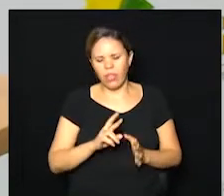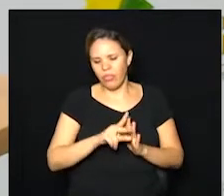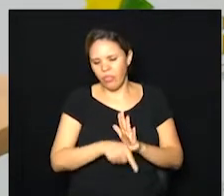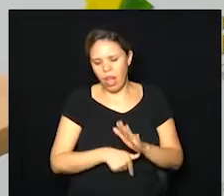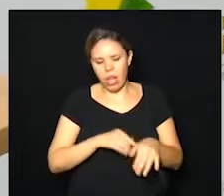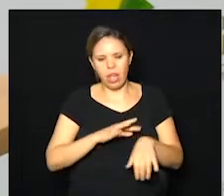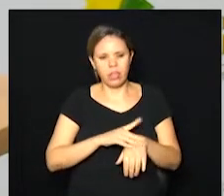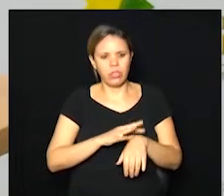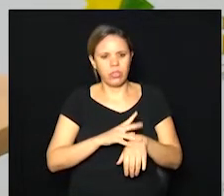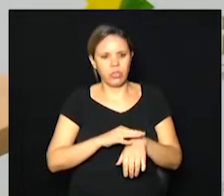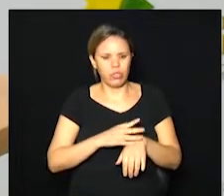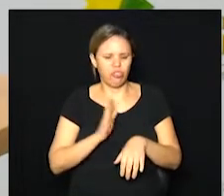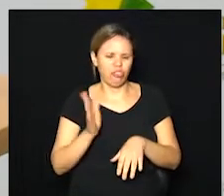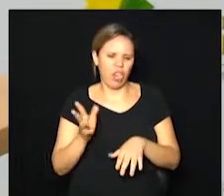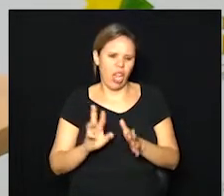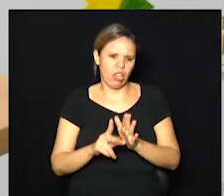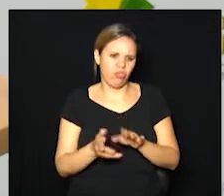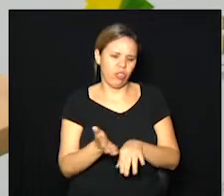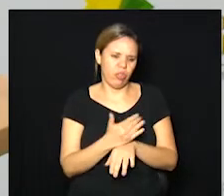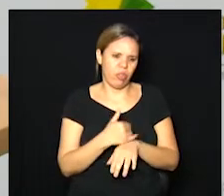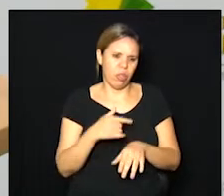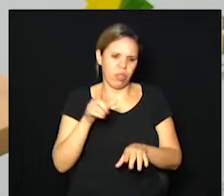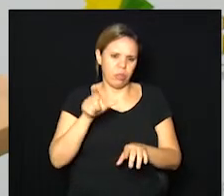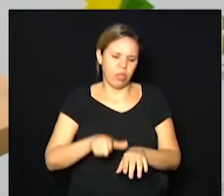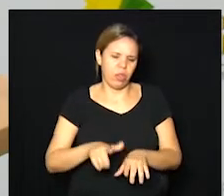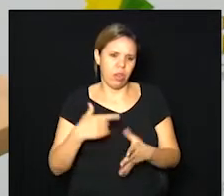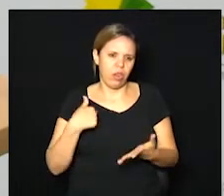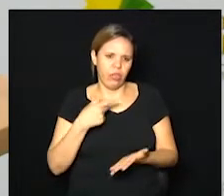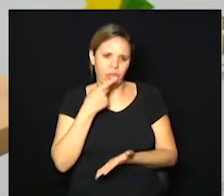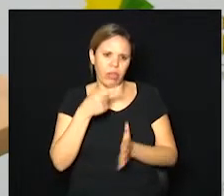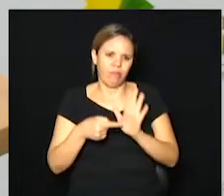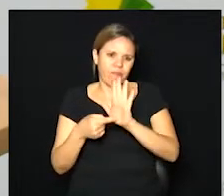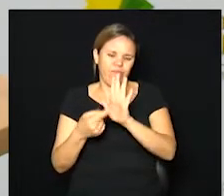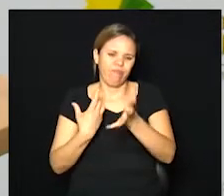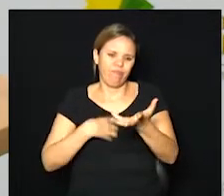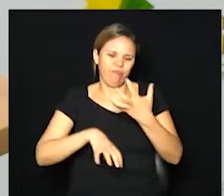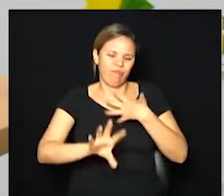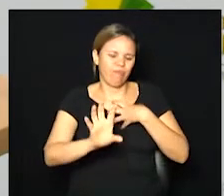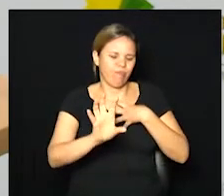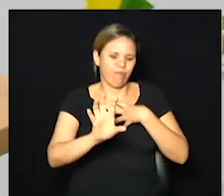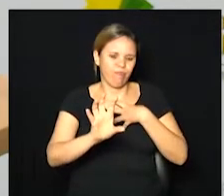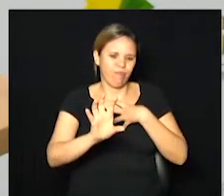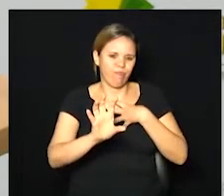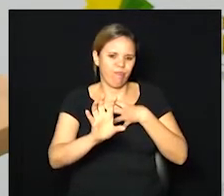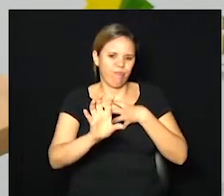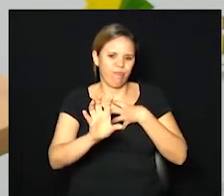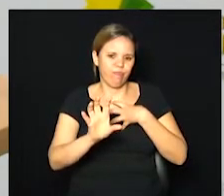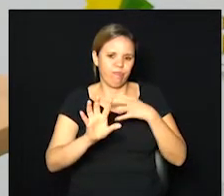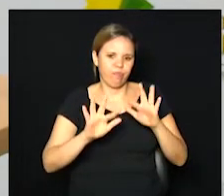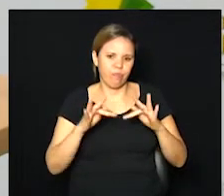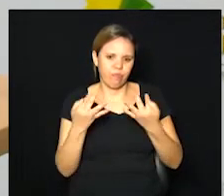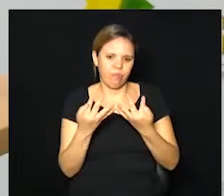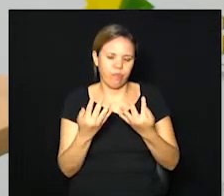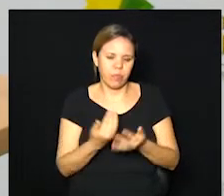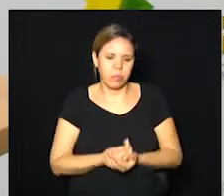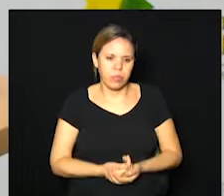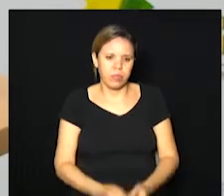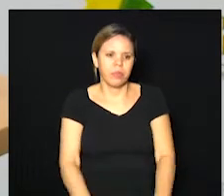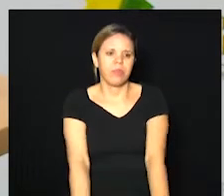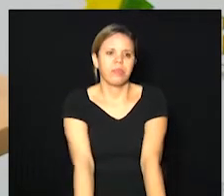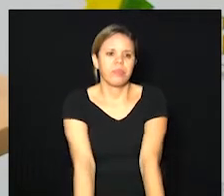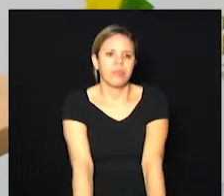doenças pré-existentes. E nós deixamos aqui os nossos sentimentos aí aos familiares.